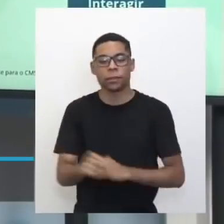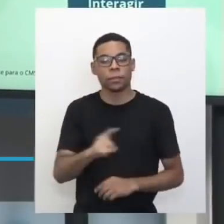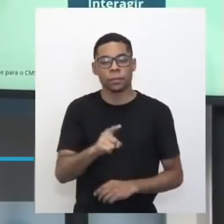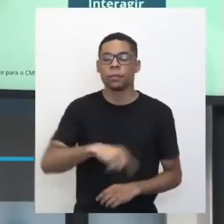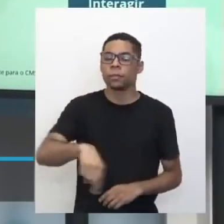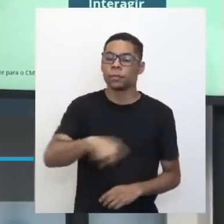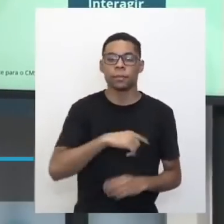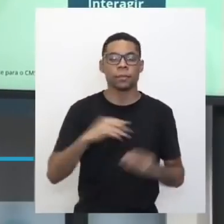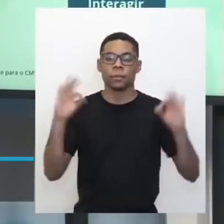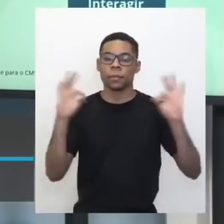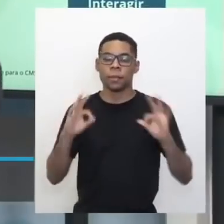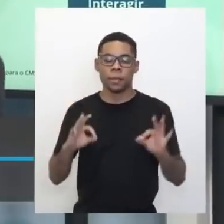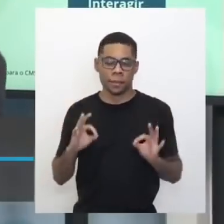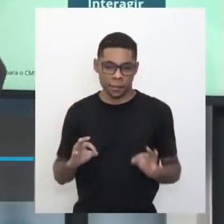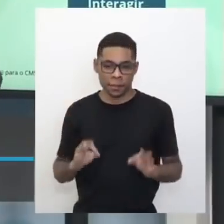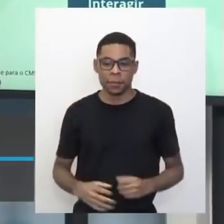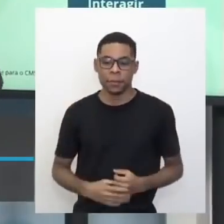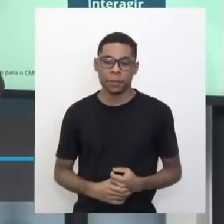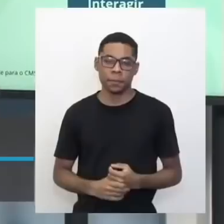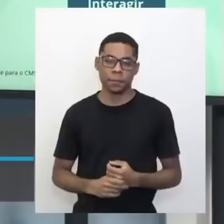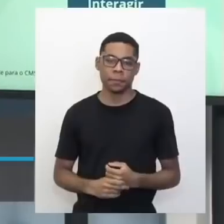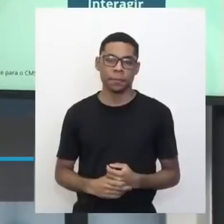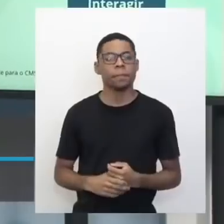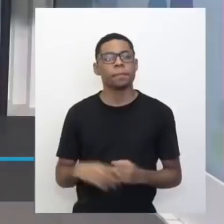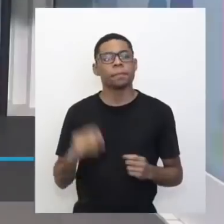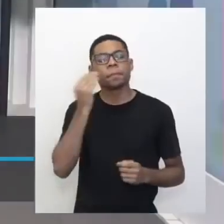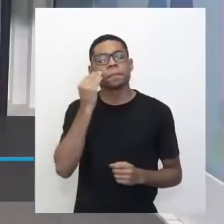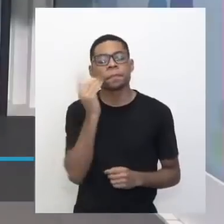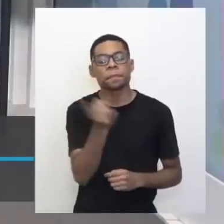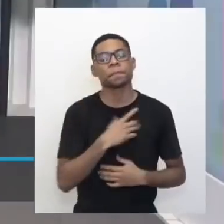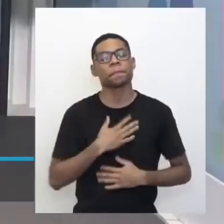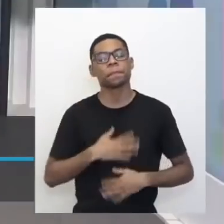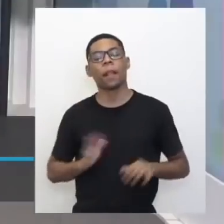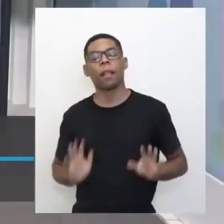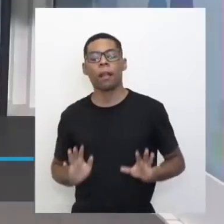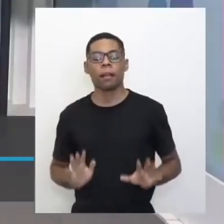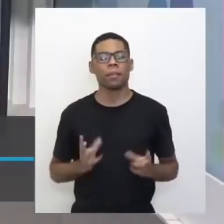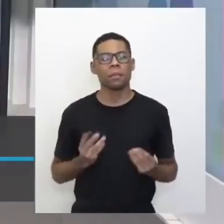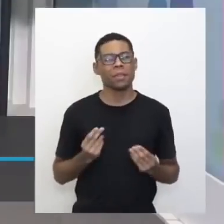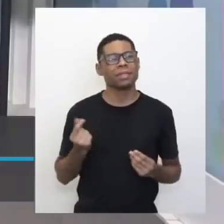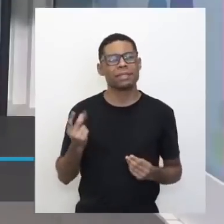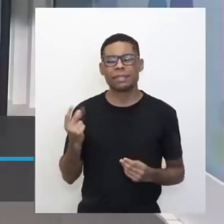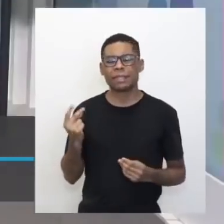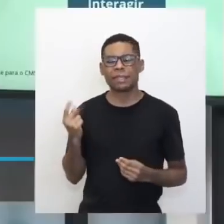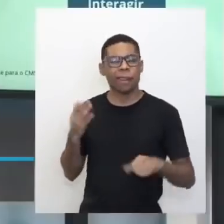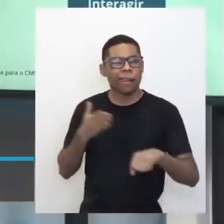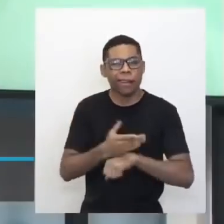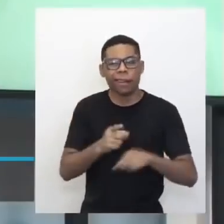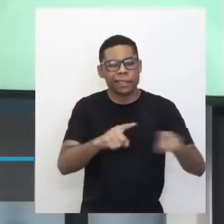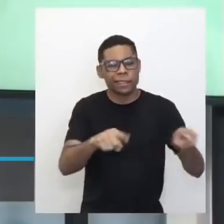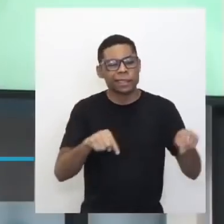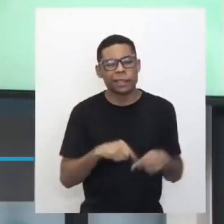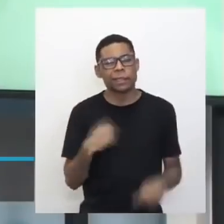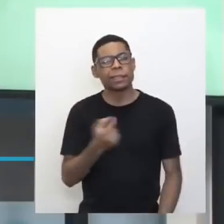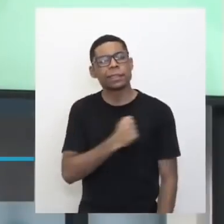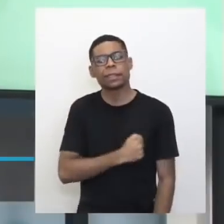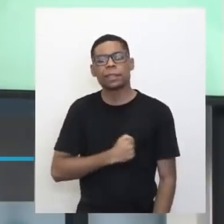é o nosso momento aqui de relax, Edel? Tanto tempo fora da sala de aula e tal, uma saudade danada. Bom,